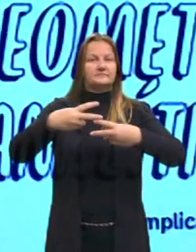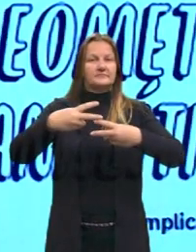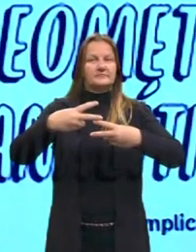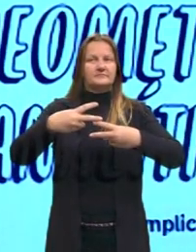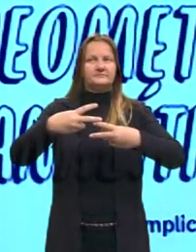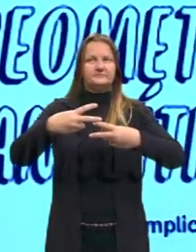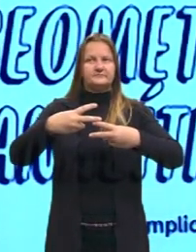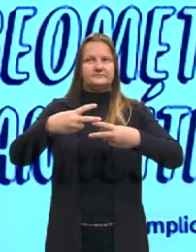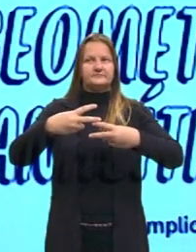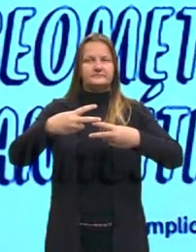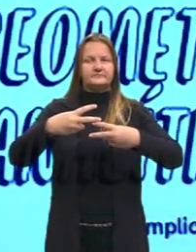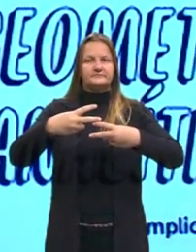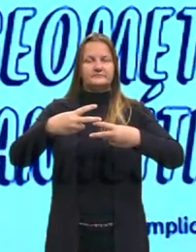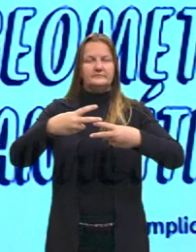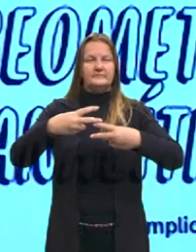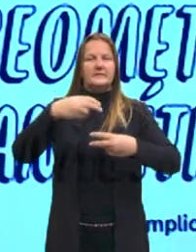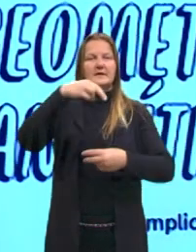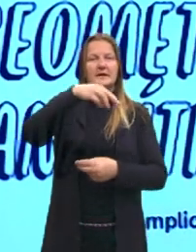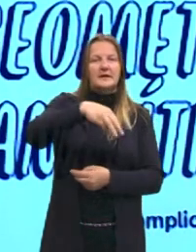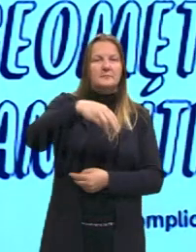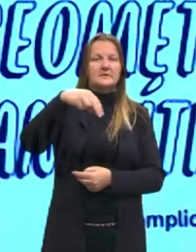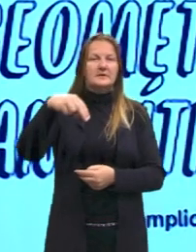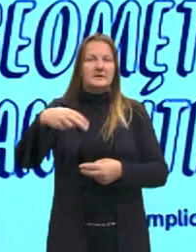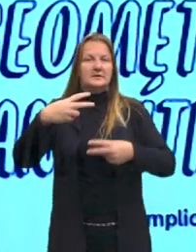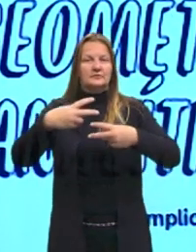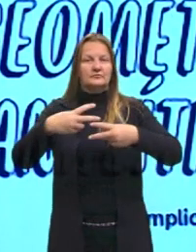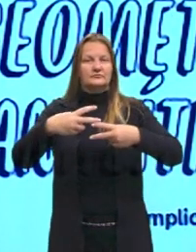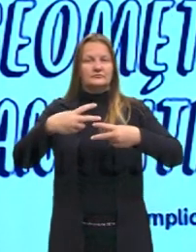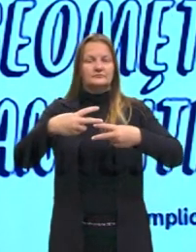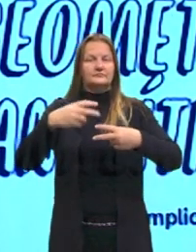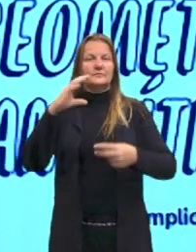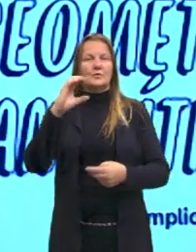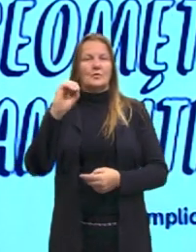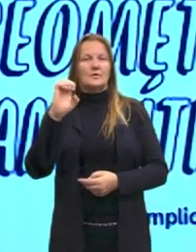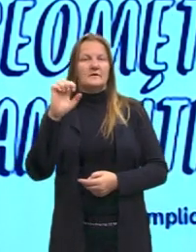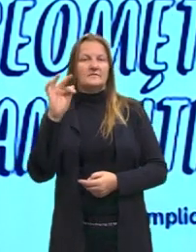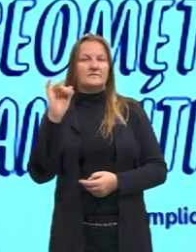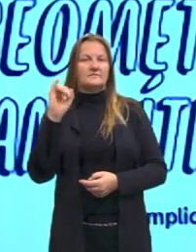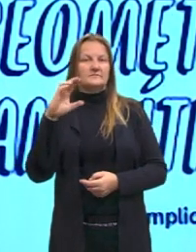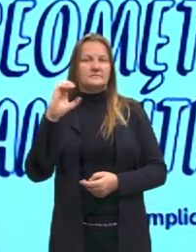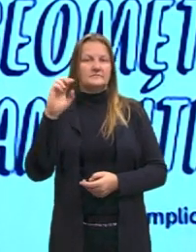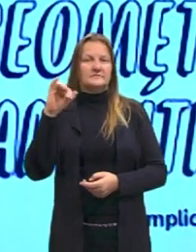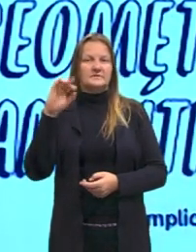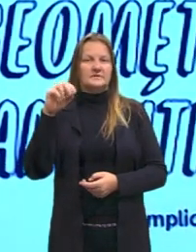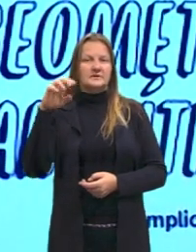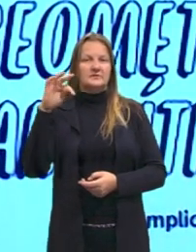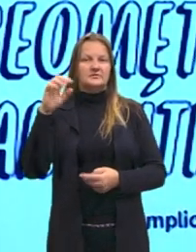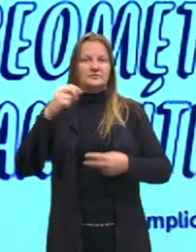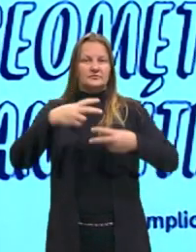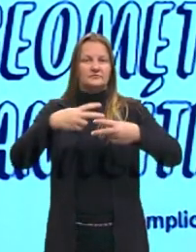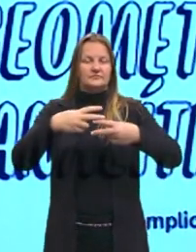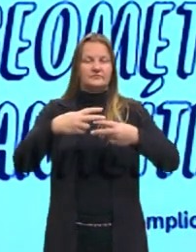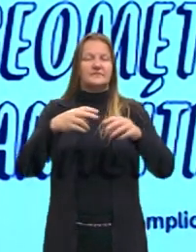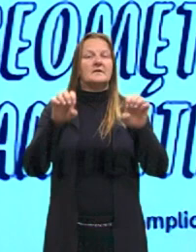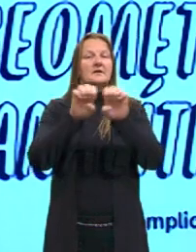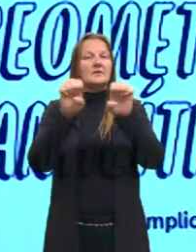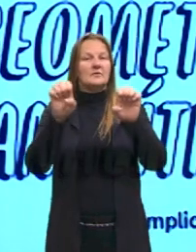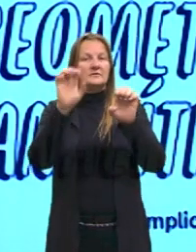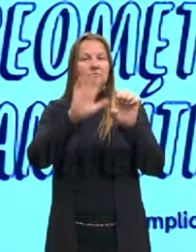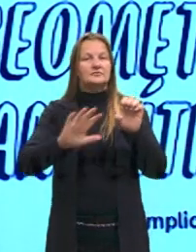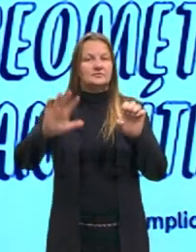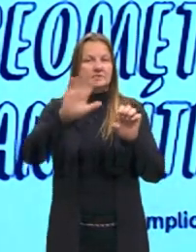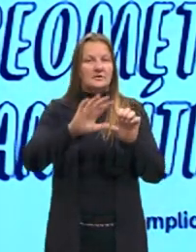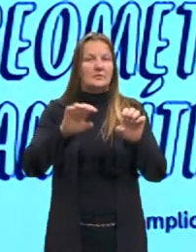né, que a gente viu o M e o N, então, aqui tem esses coeficientes, tem também a equação geral e a